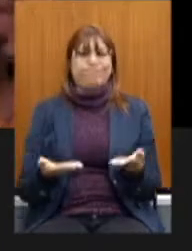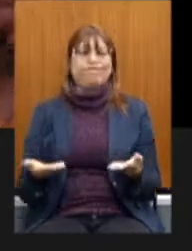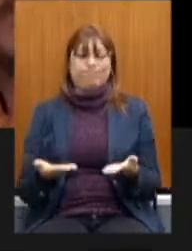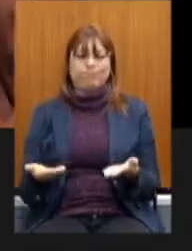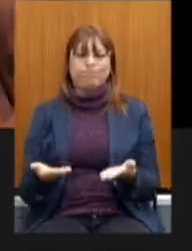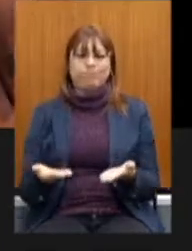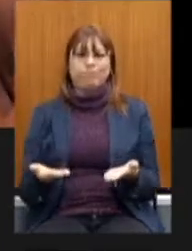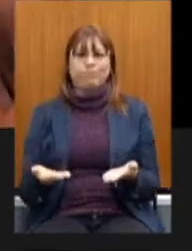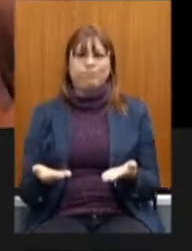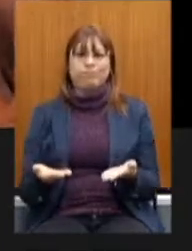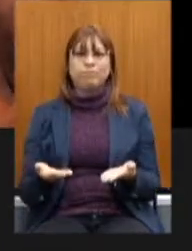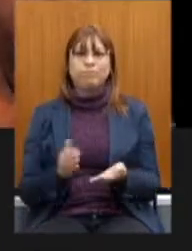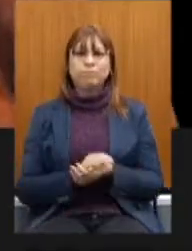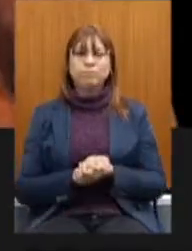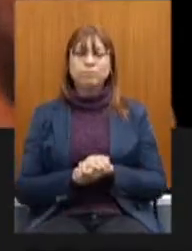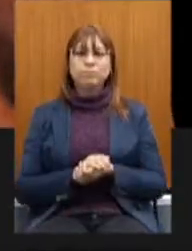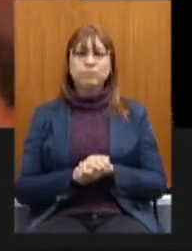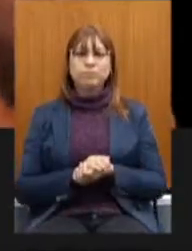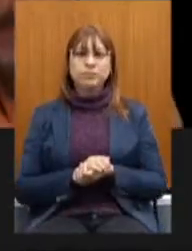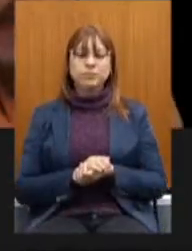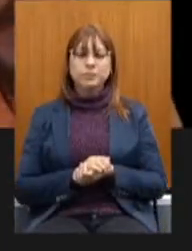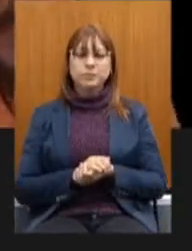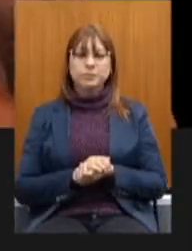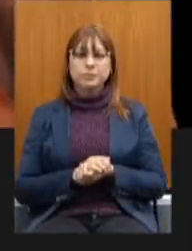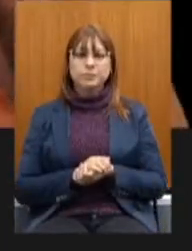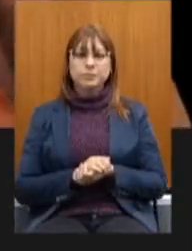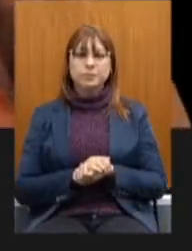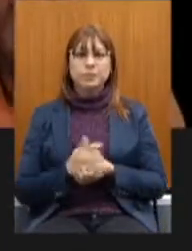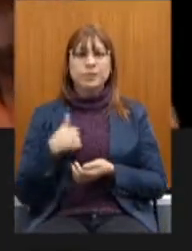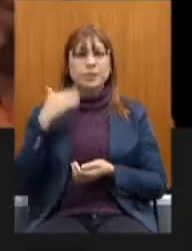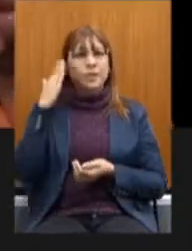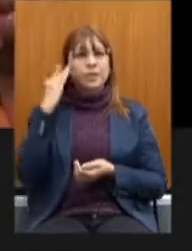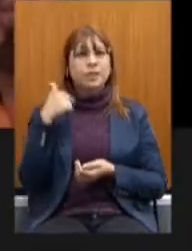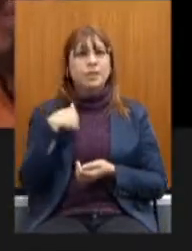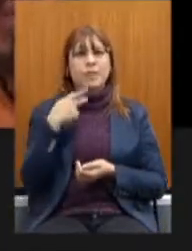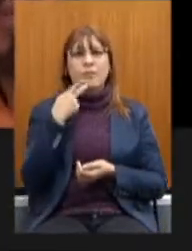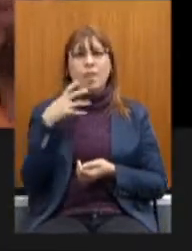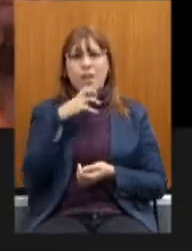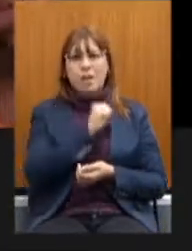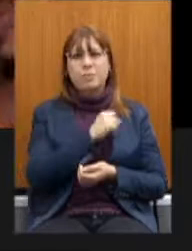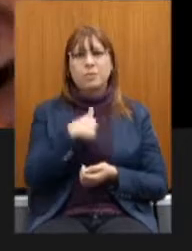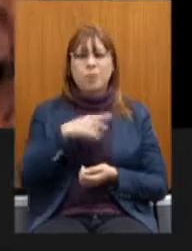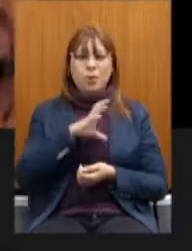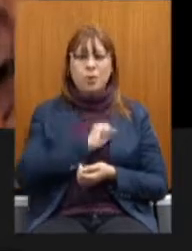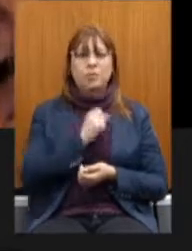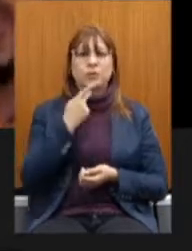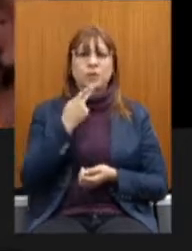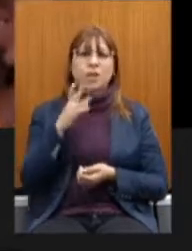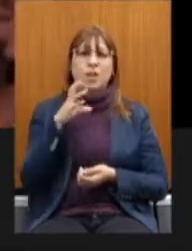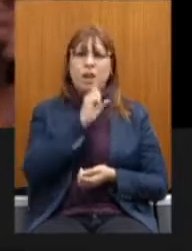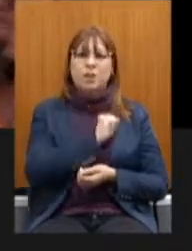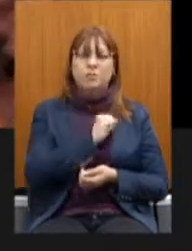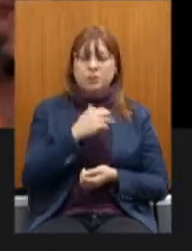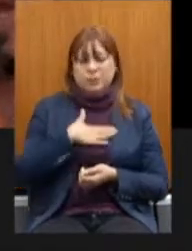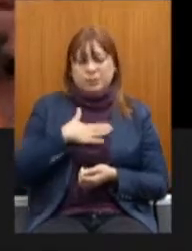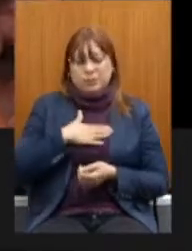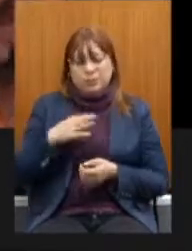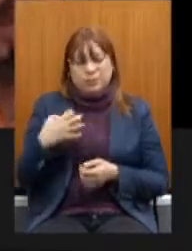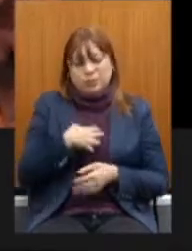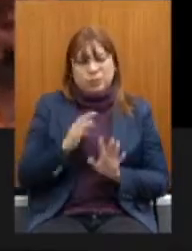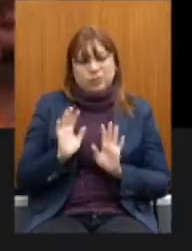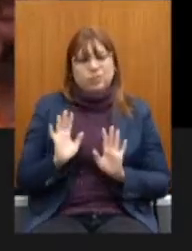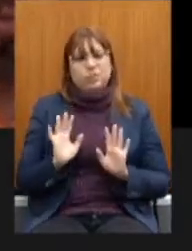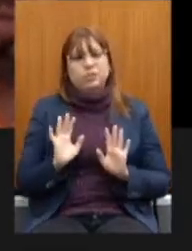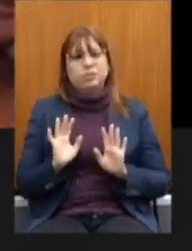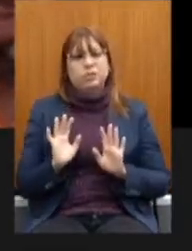Eu queria, eu sei que eu fui, eu sou um pouco rápido, eu gosto de ser sucinto das minhas coisas, a gente não